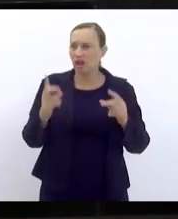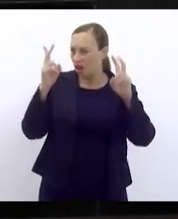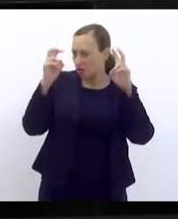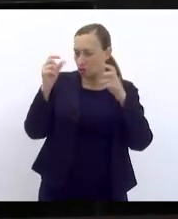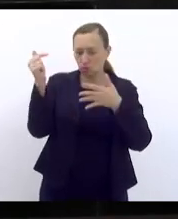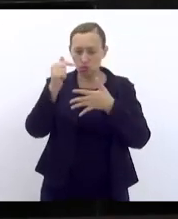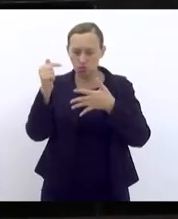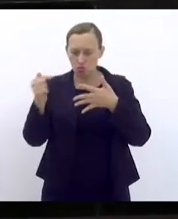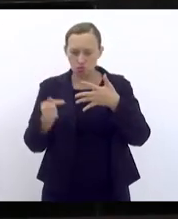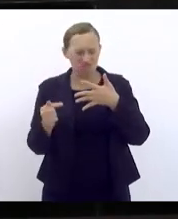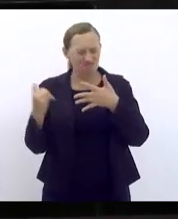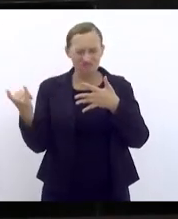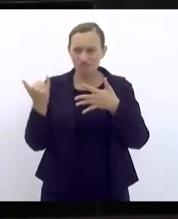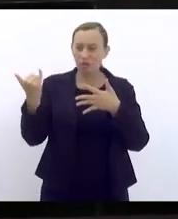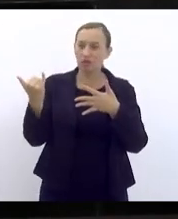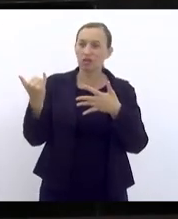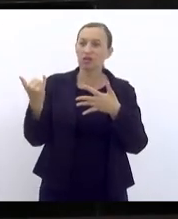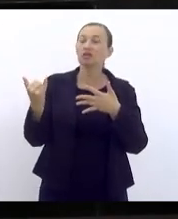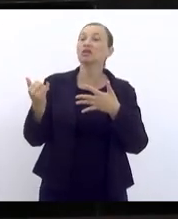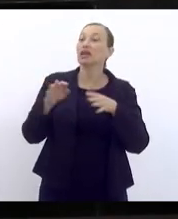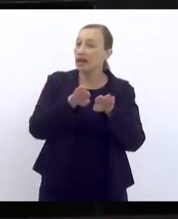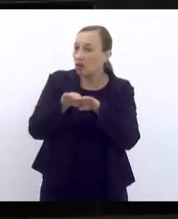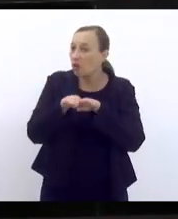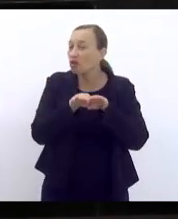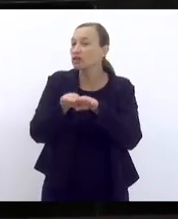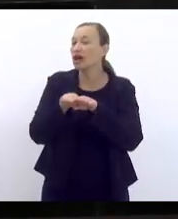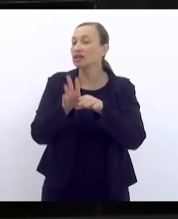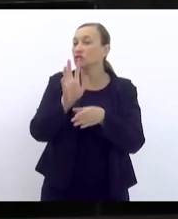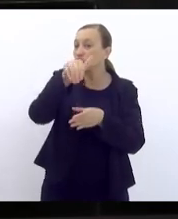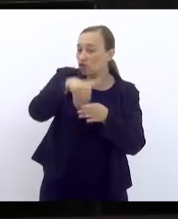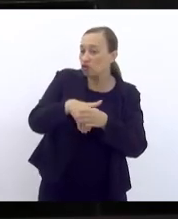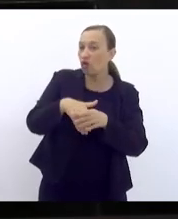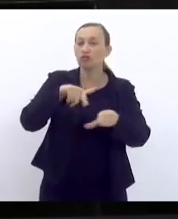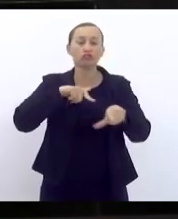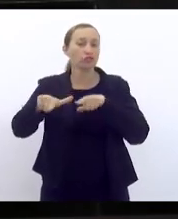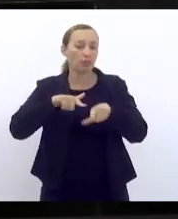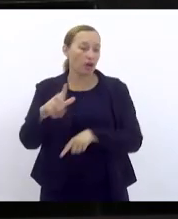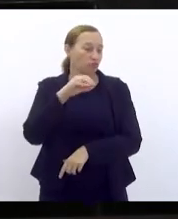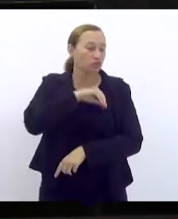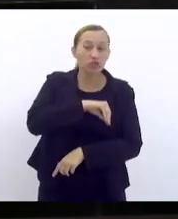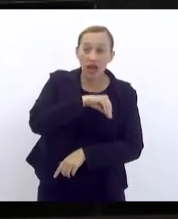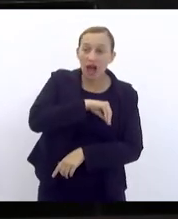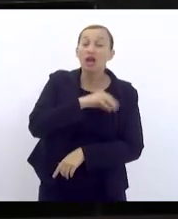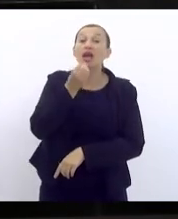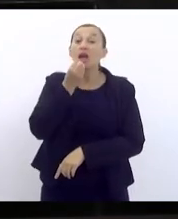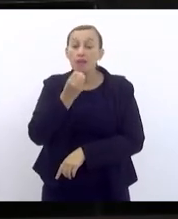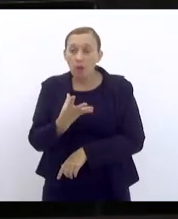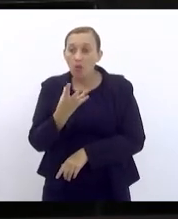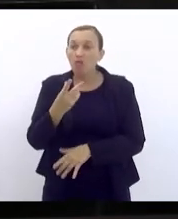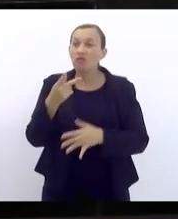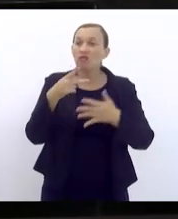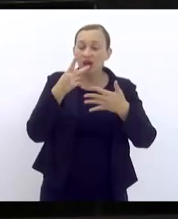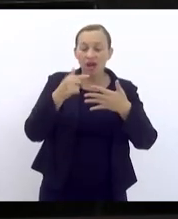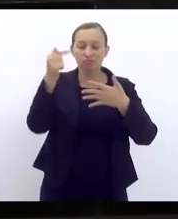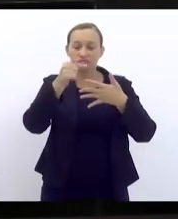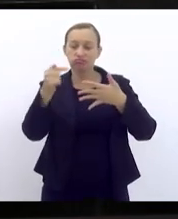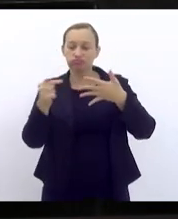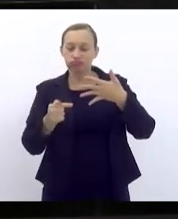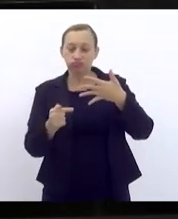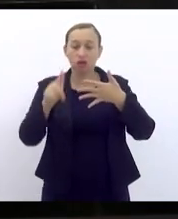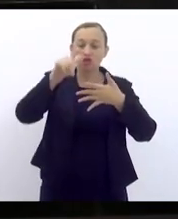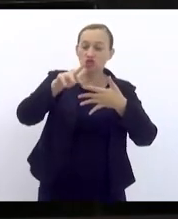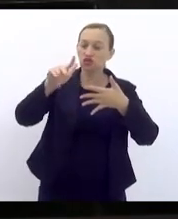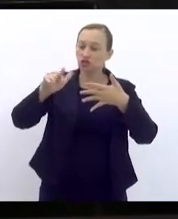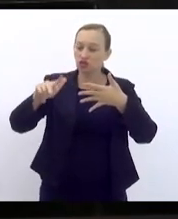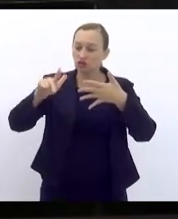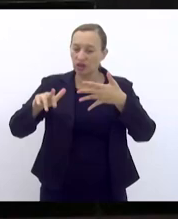A questão da igualdade no voto, no trabalho, no salário. E é bom tratar cada coisa de forma diferente. Porque a gente